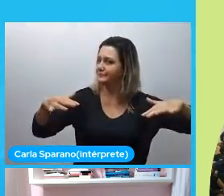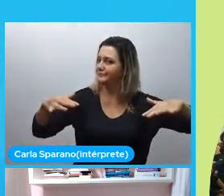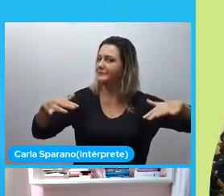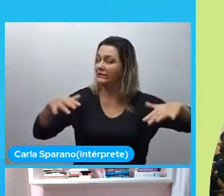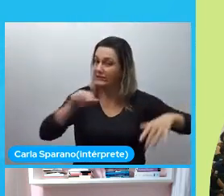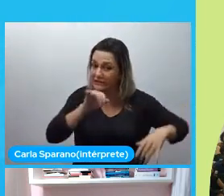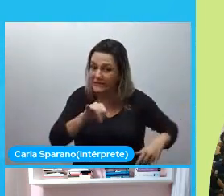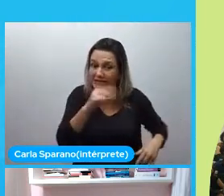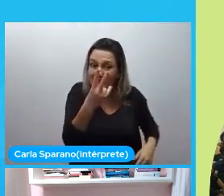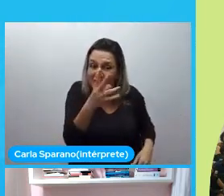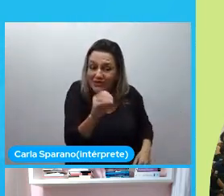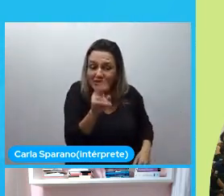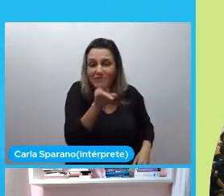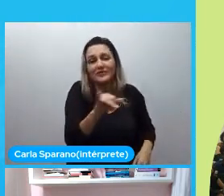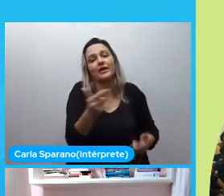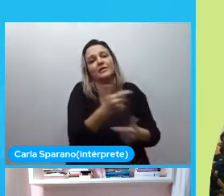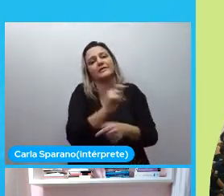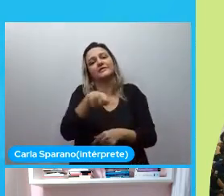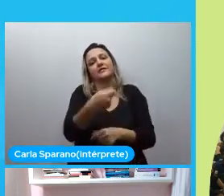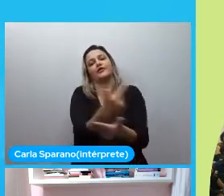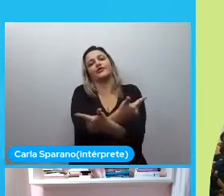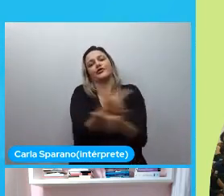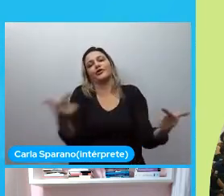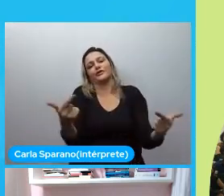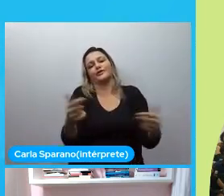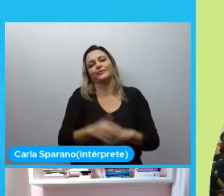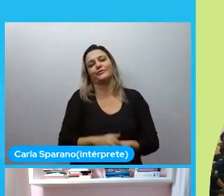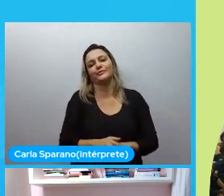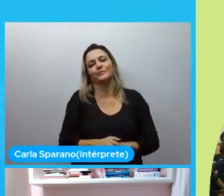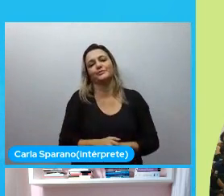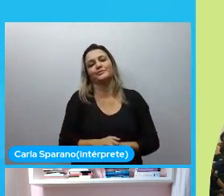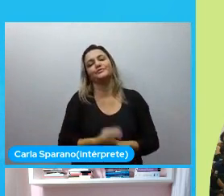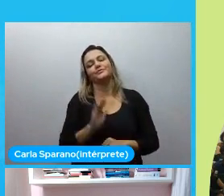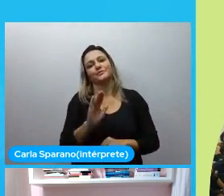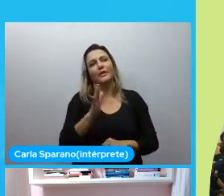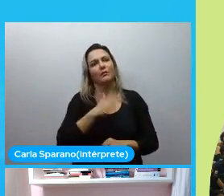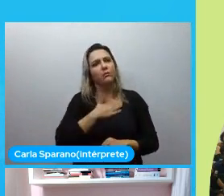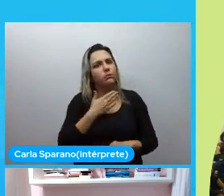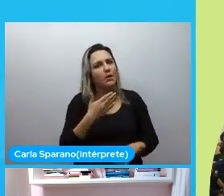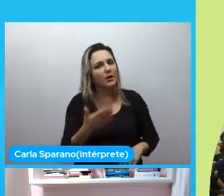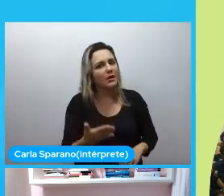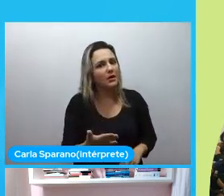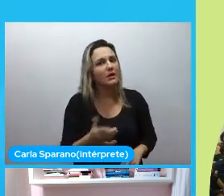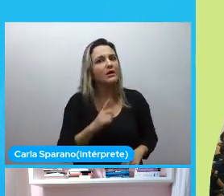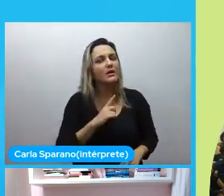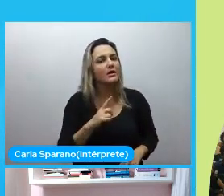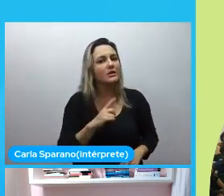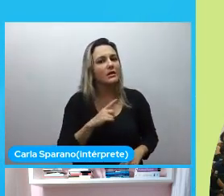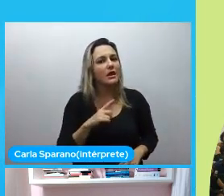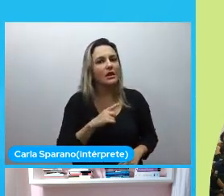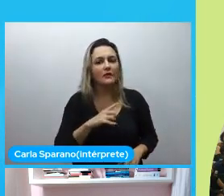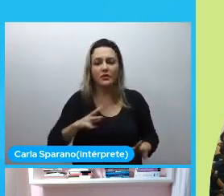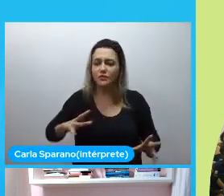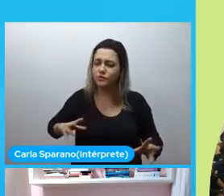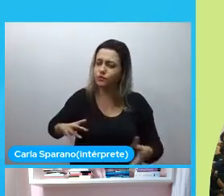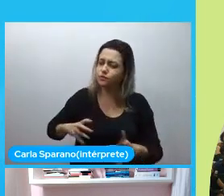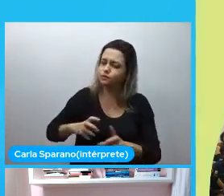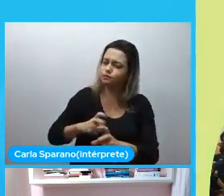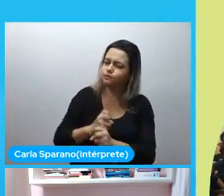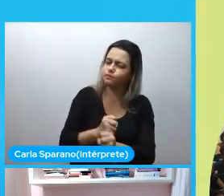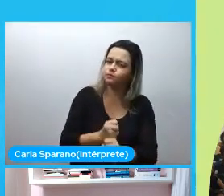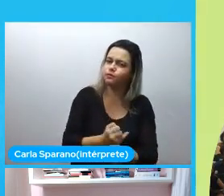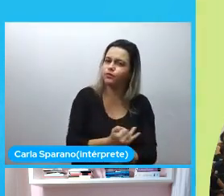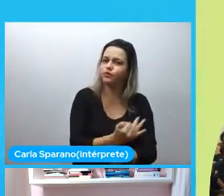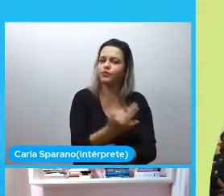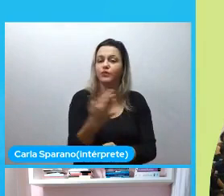caramba. E agora? E foi muito impressionante. Porque houveram mais de 100 pessoas. E eu acho que cerca de 80